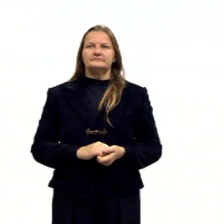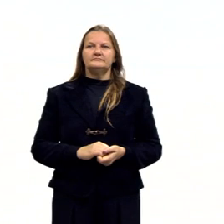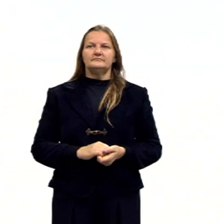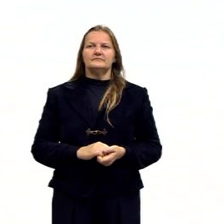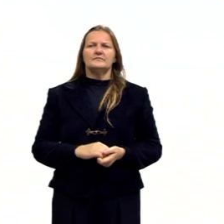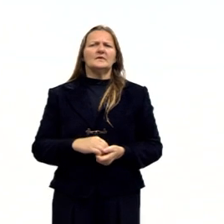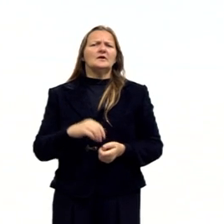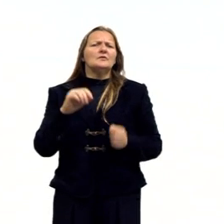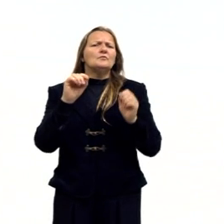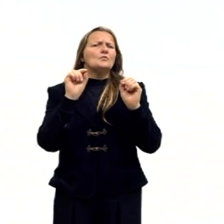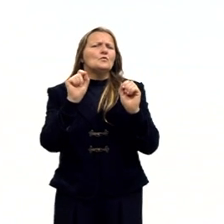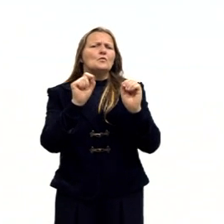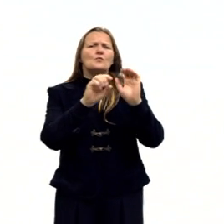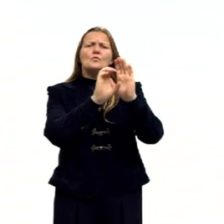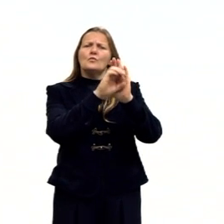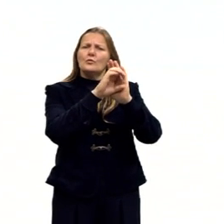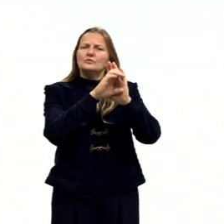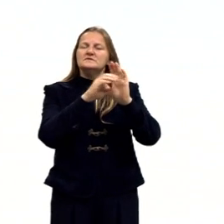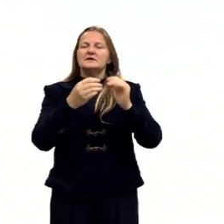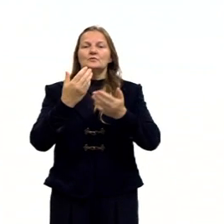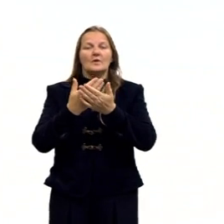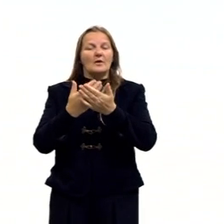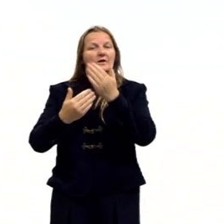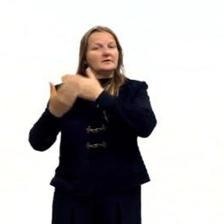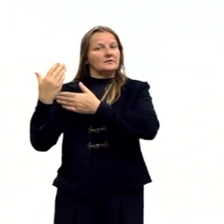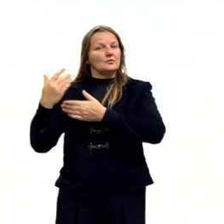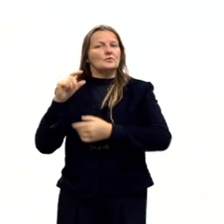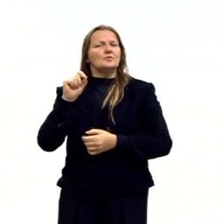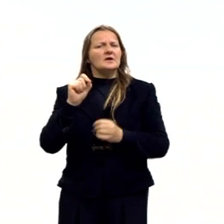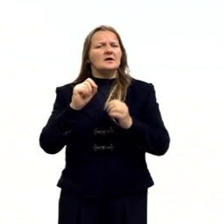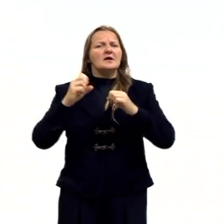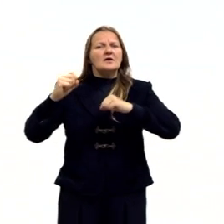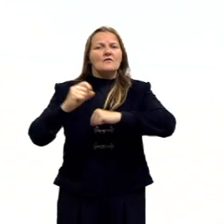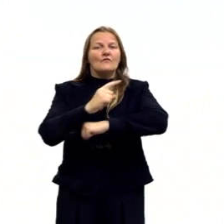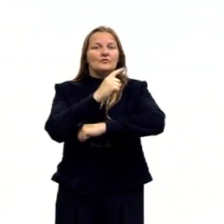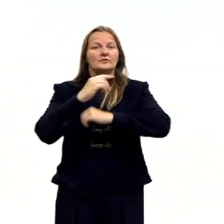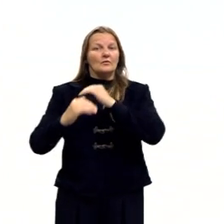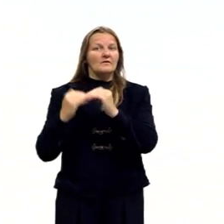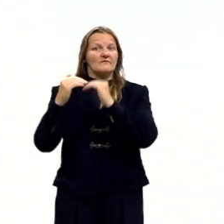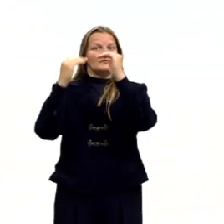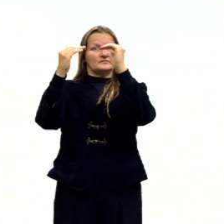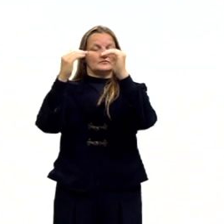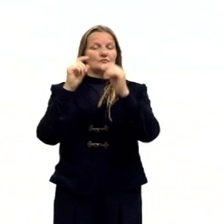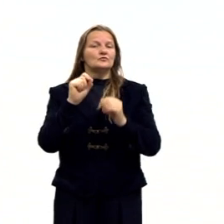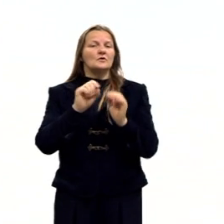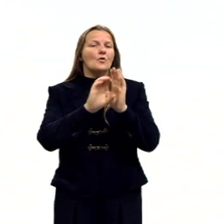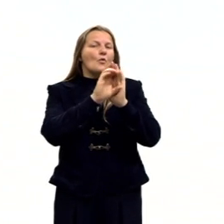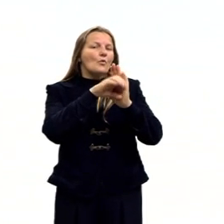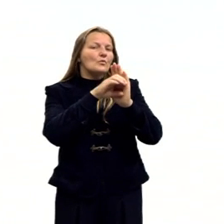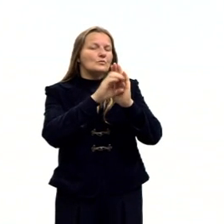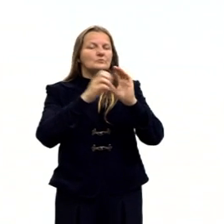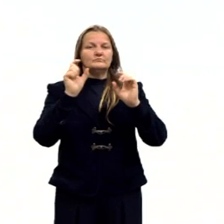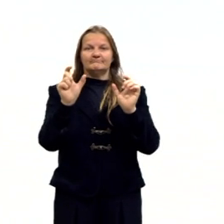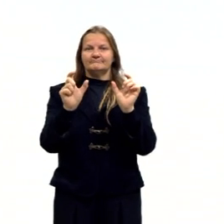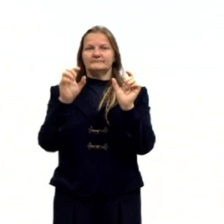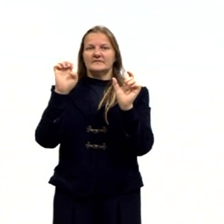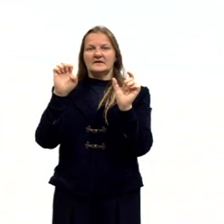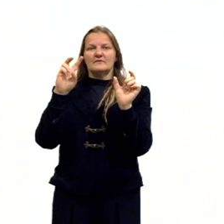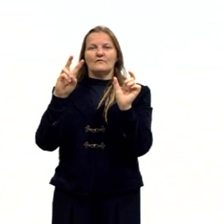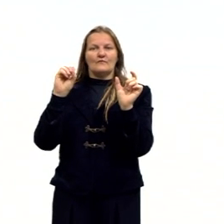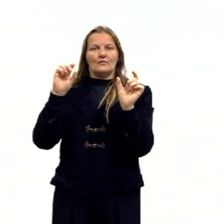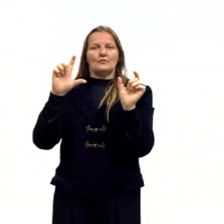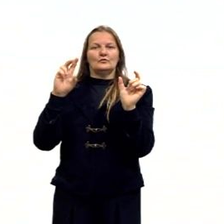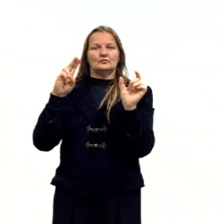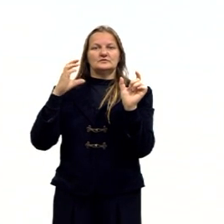Bom, na aula anterior, então, nós vimos o que seria a evolução, né? Qual é o conceito da palavra evolução.